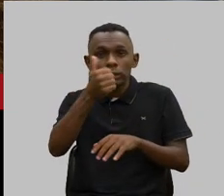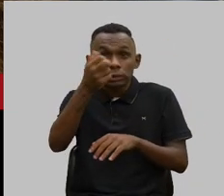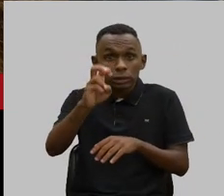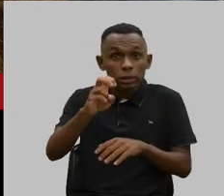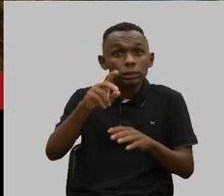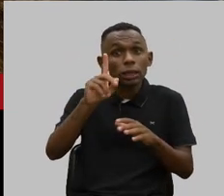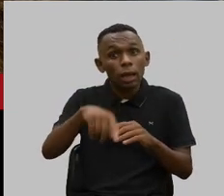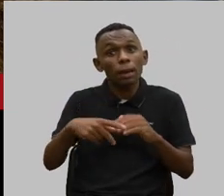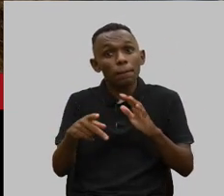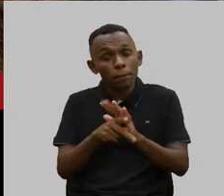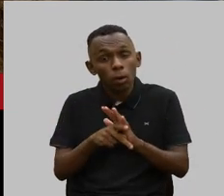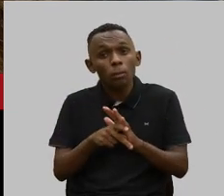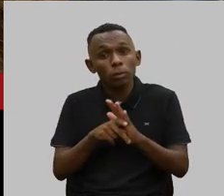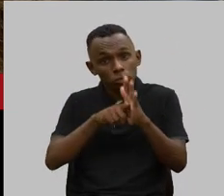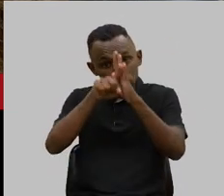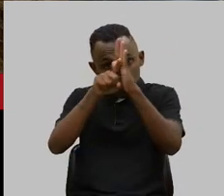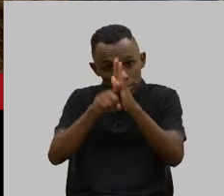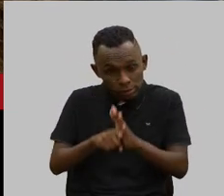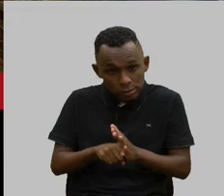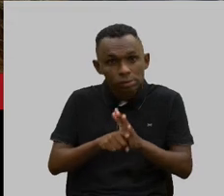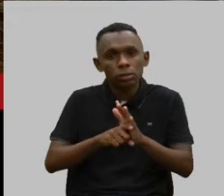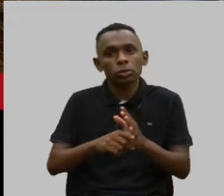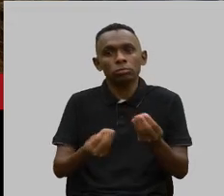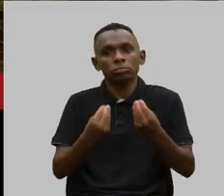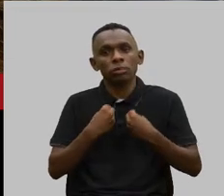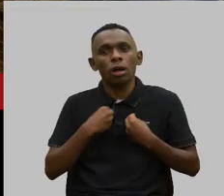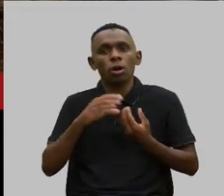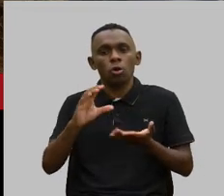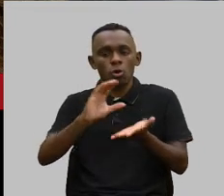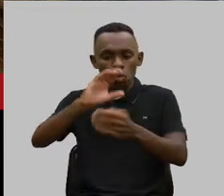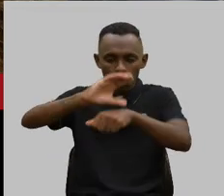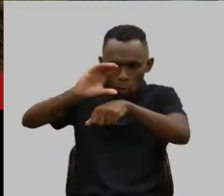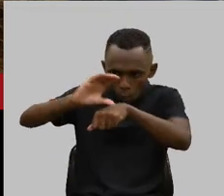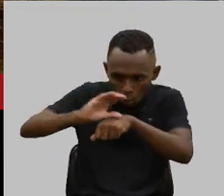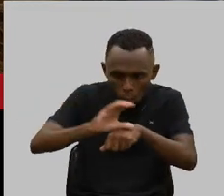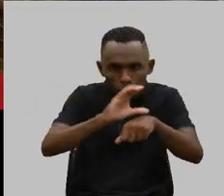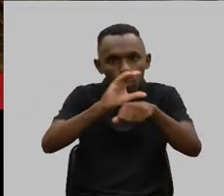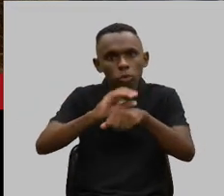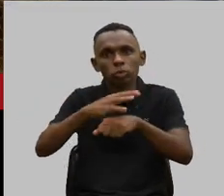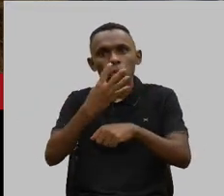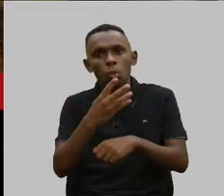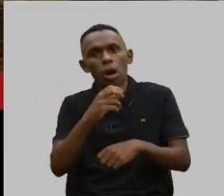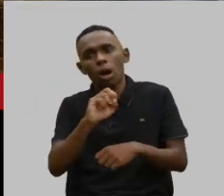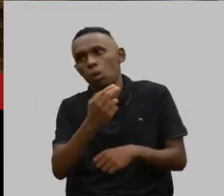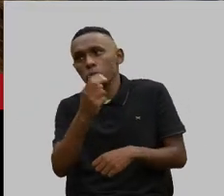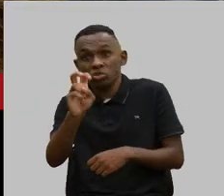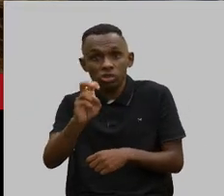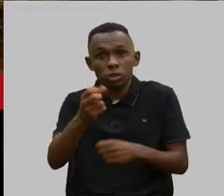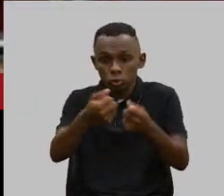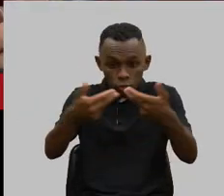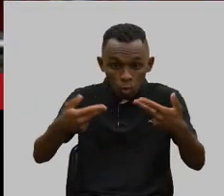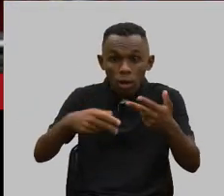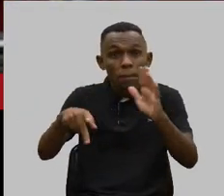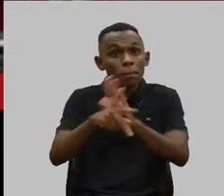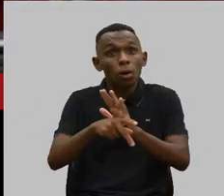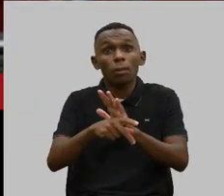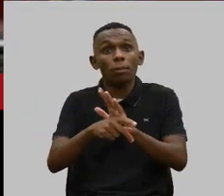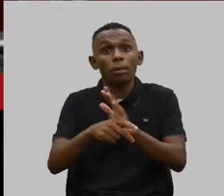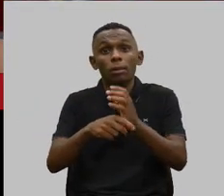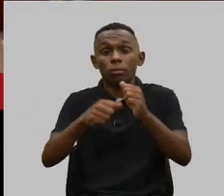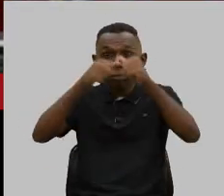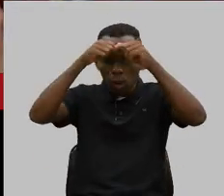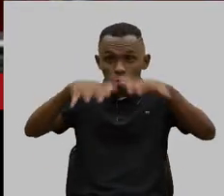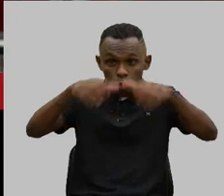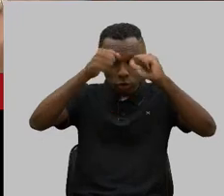patrocinados. Logo, eles te jogam um curso no peito, pelo menos, pelo menos umas 4 ou 5 coisas de identificação de pessoa autista,